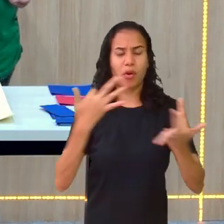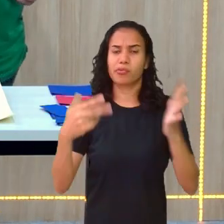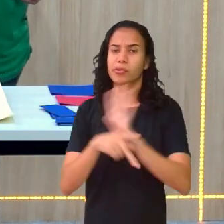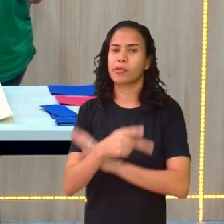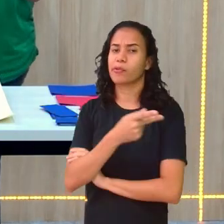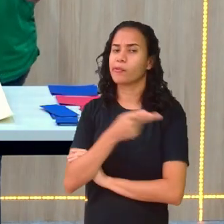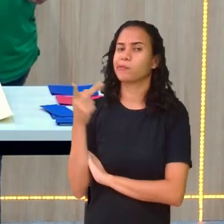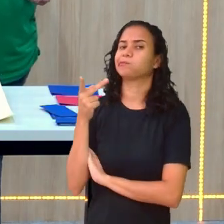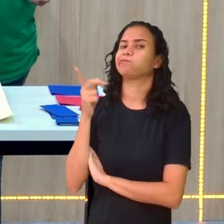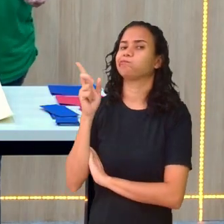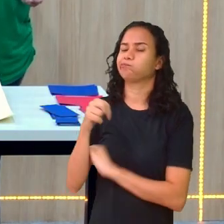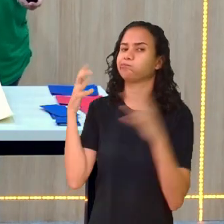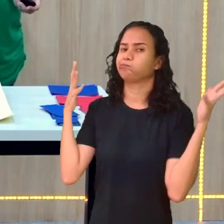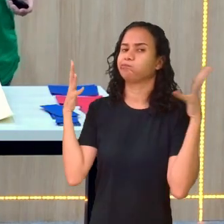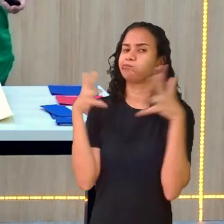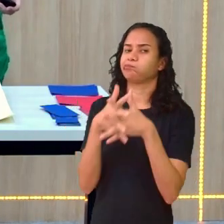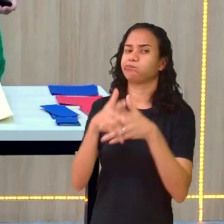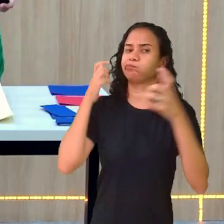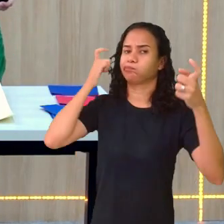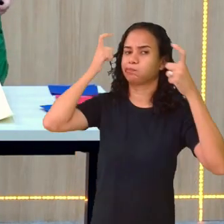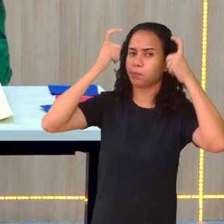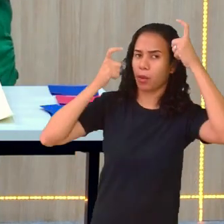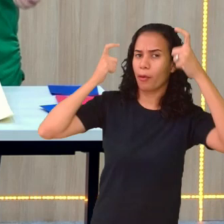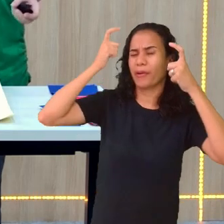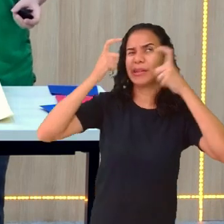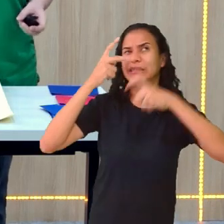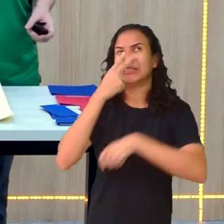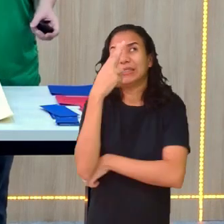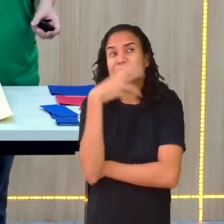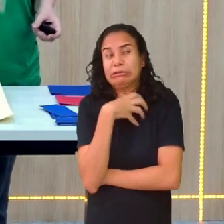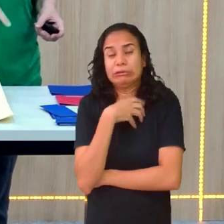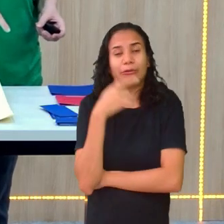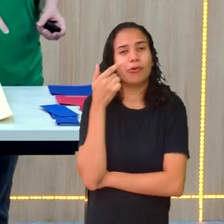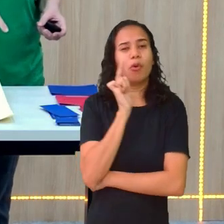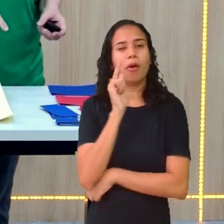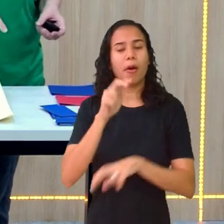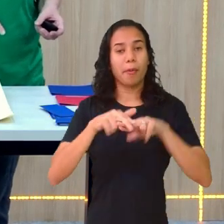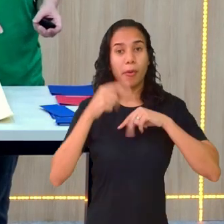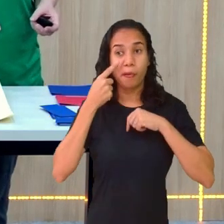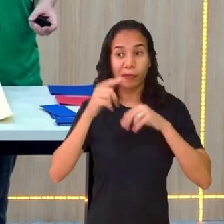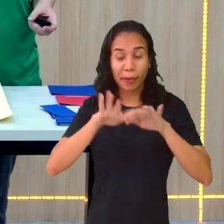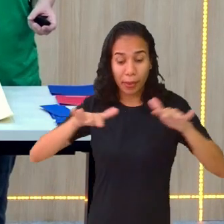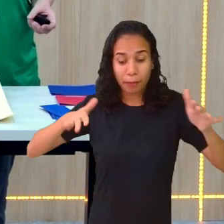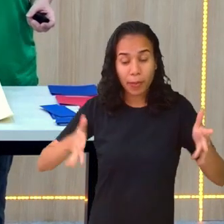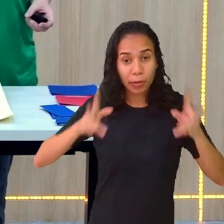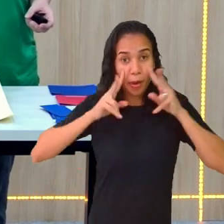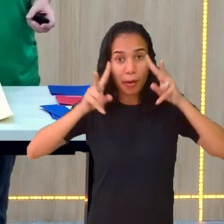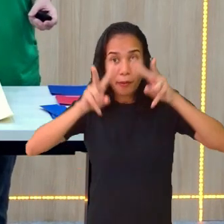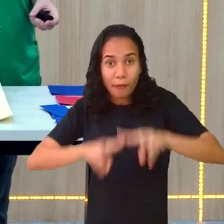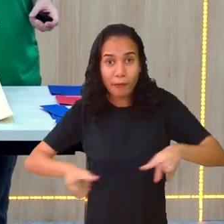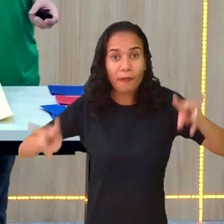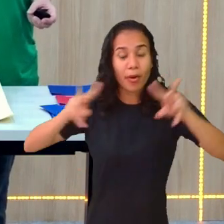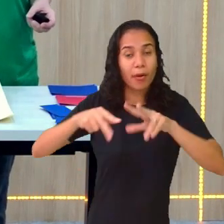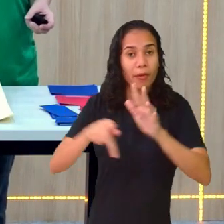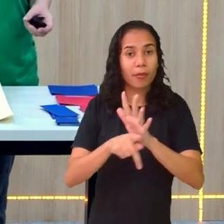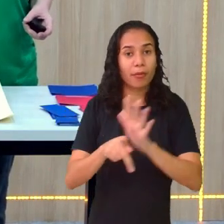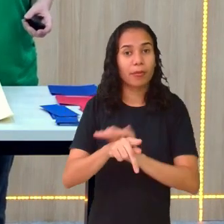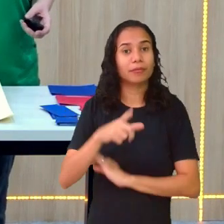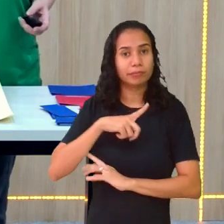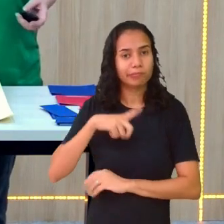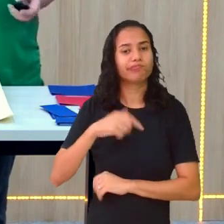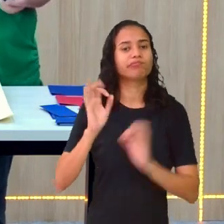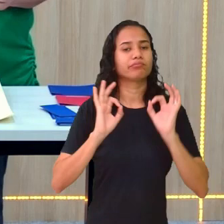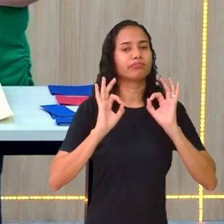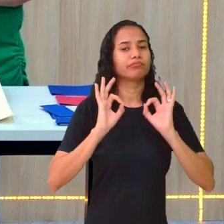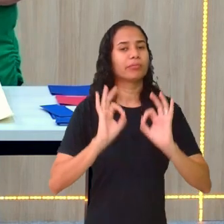vocês se preocupam e acham que não vai conseguir com isso aqui, né? Os ladrilhos algébricos,